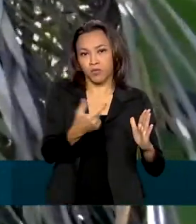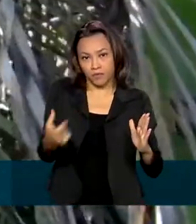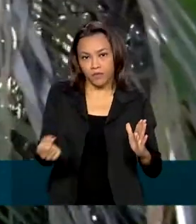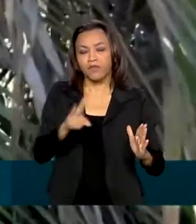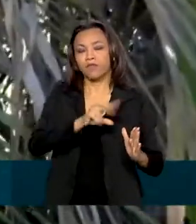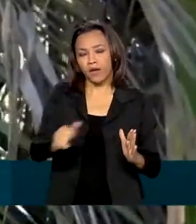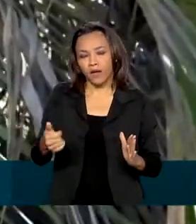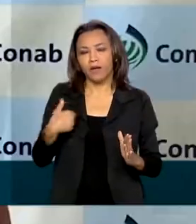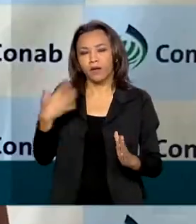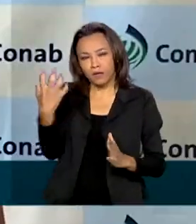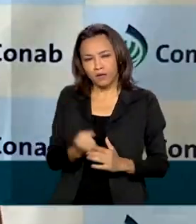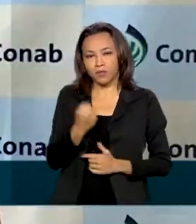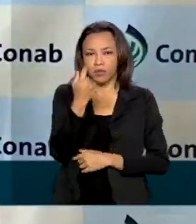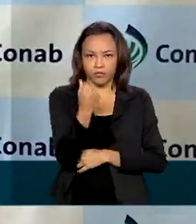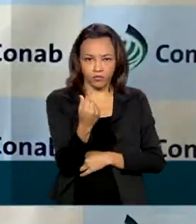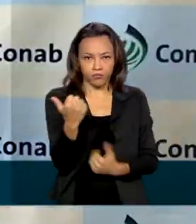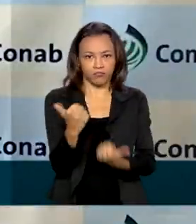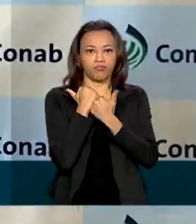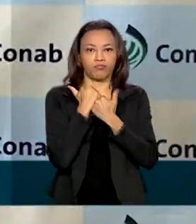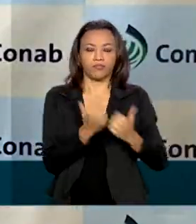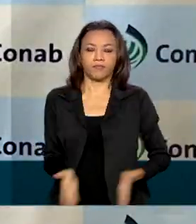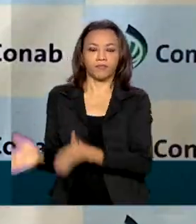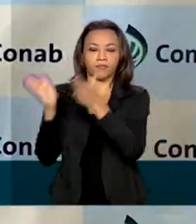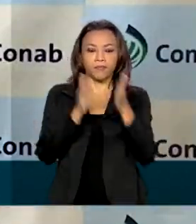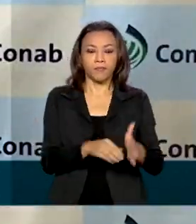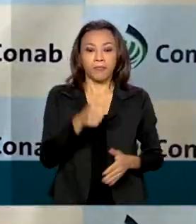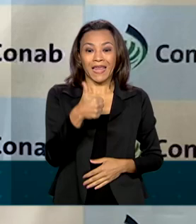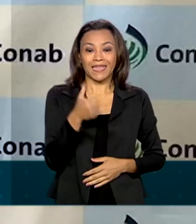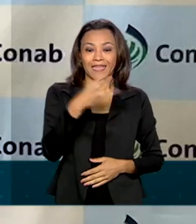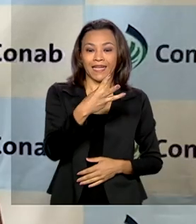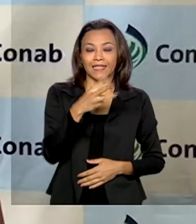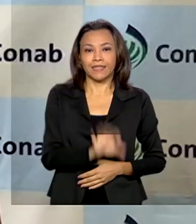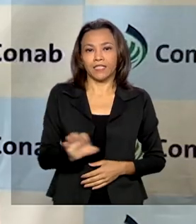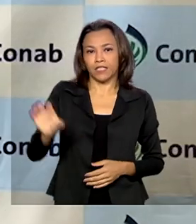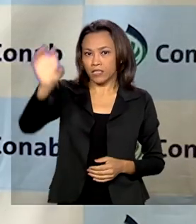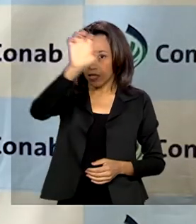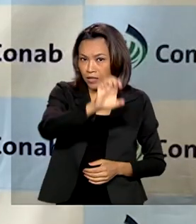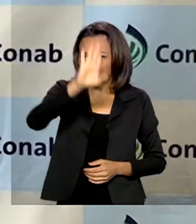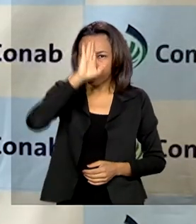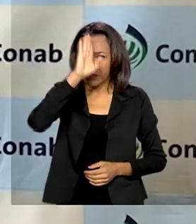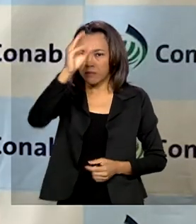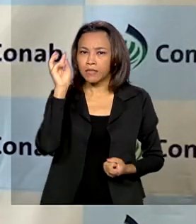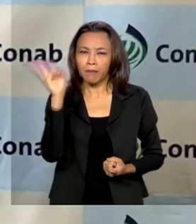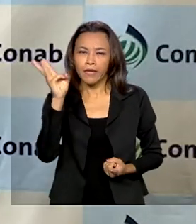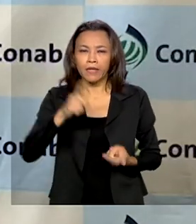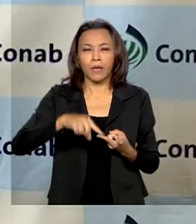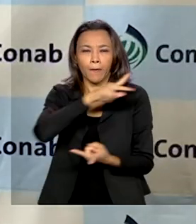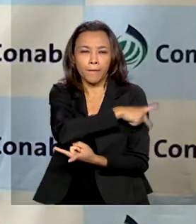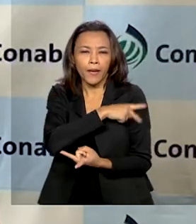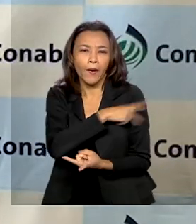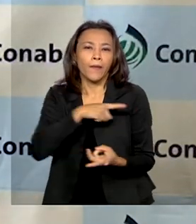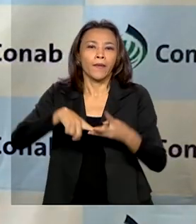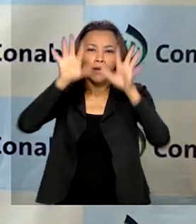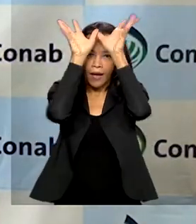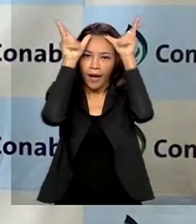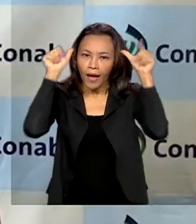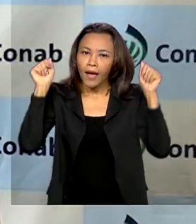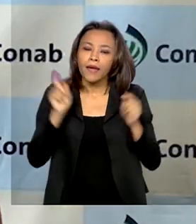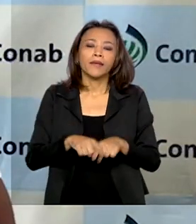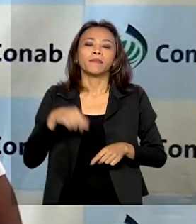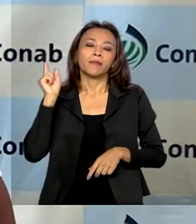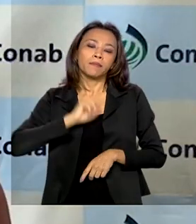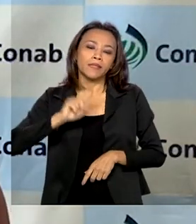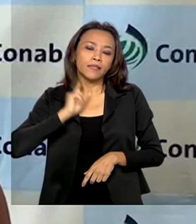receber os recursos. São beneficiados três estados, dentre eles os principais Maranhão, Piauí, Acre, Paraíba, Minas